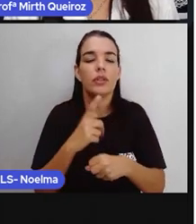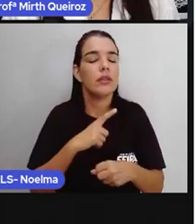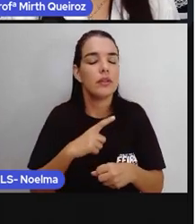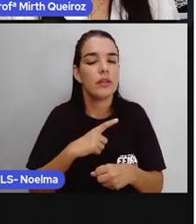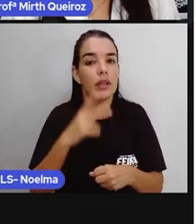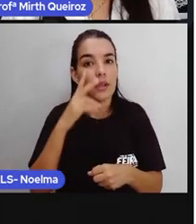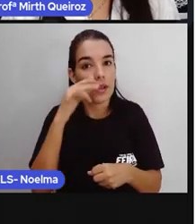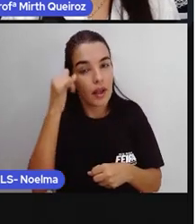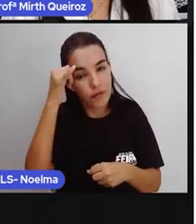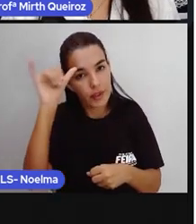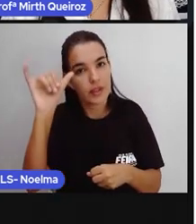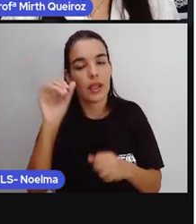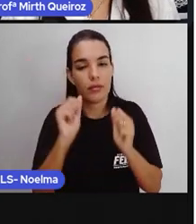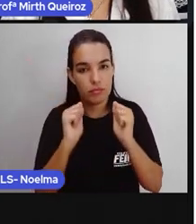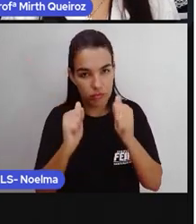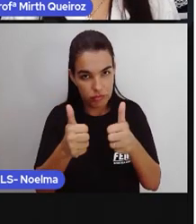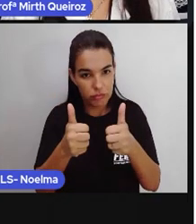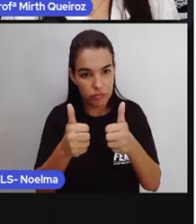página, certo?